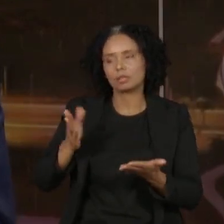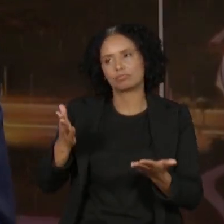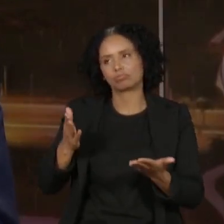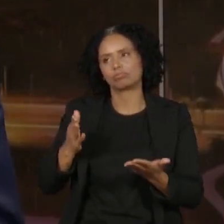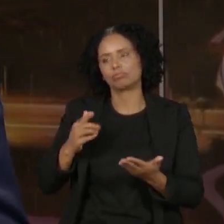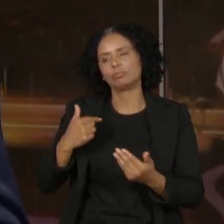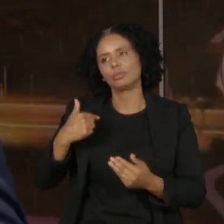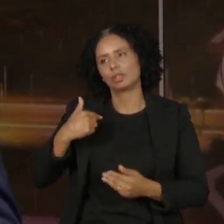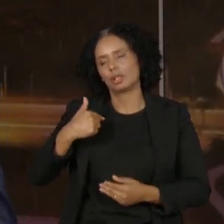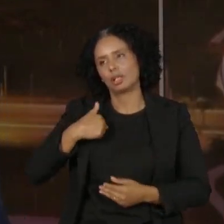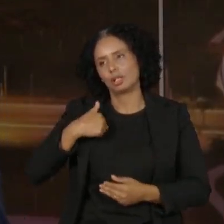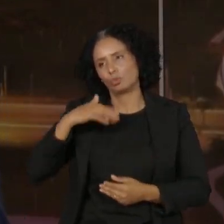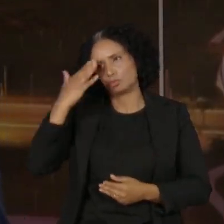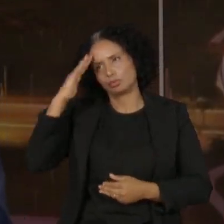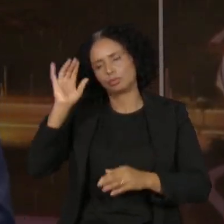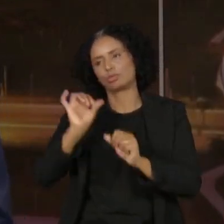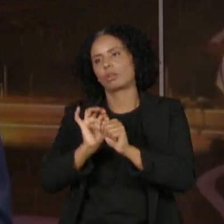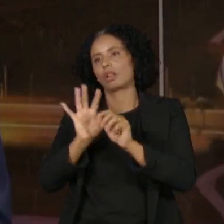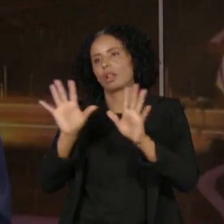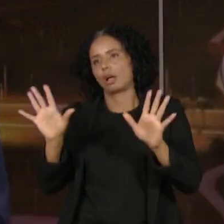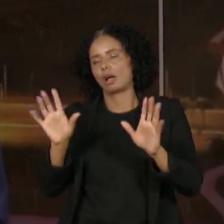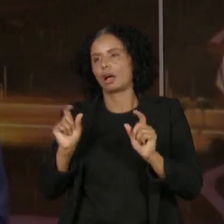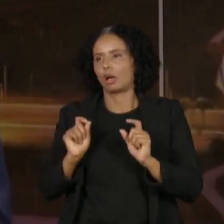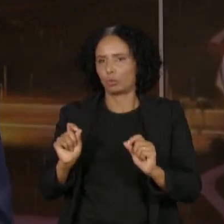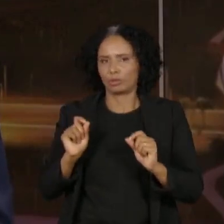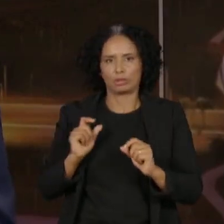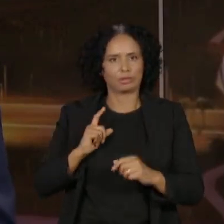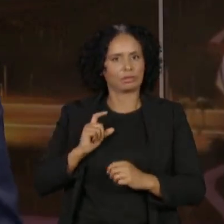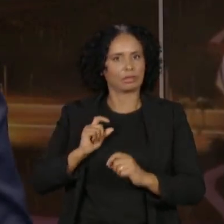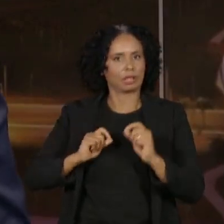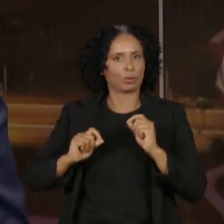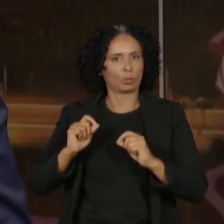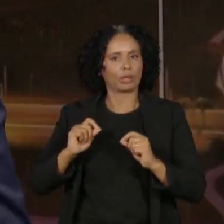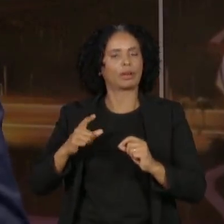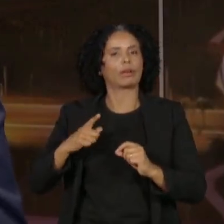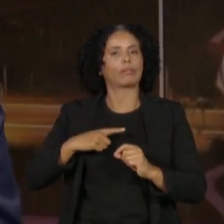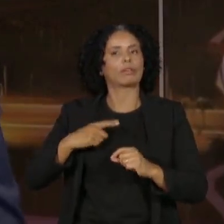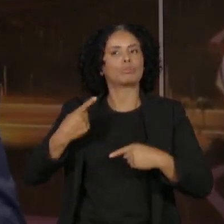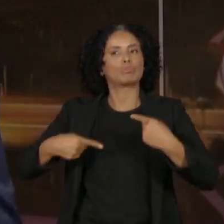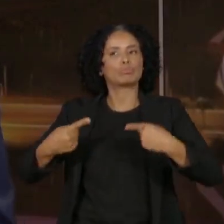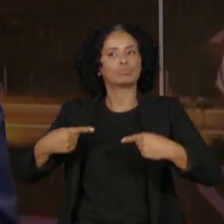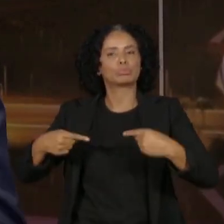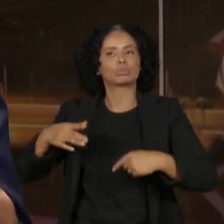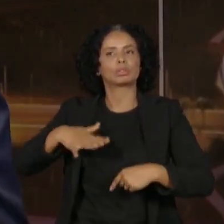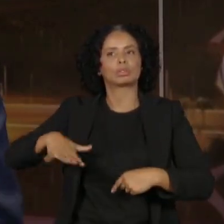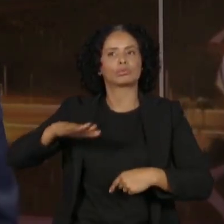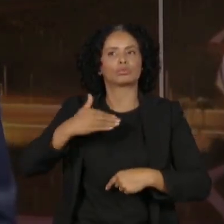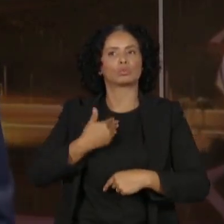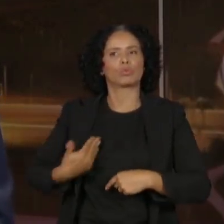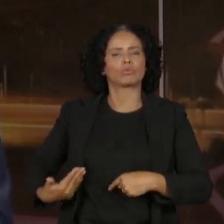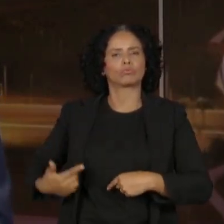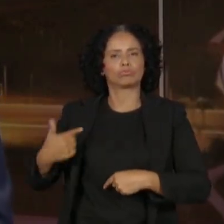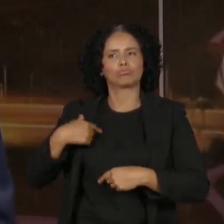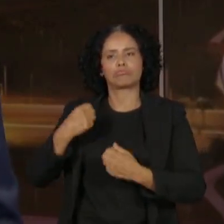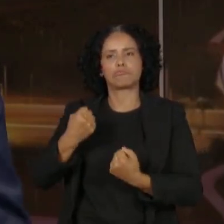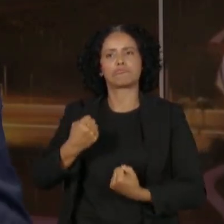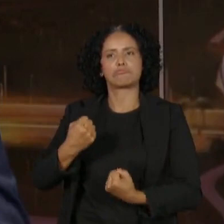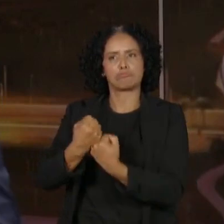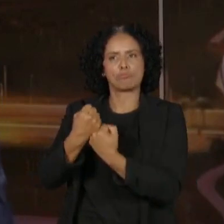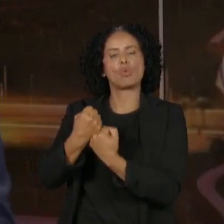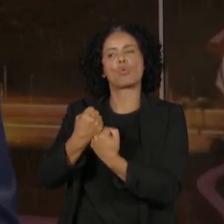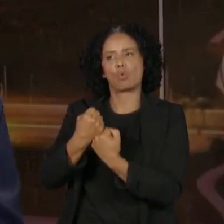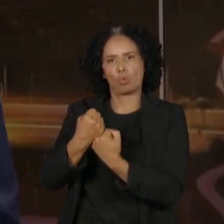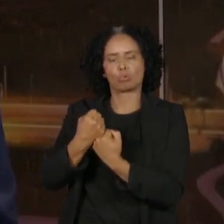bancada do PT, pela direção política do governo, obviamente tem meu amplo e total apoio a essa